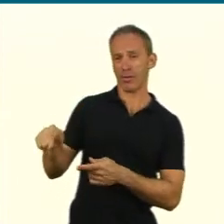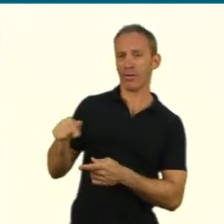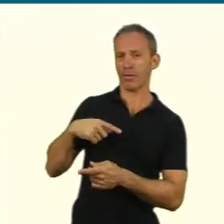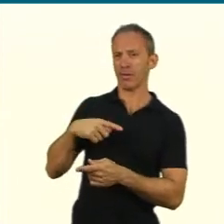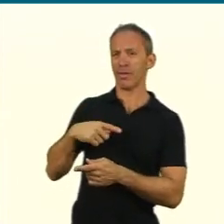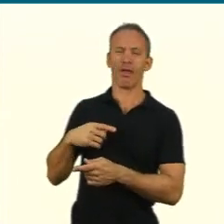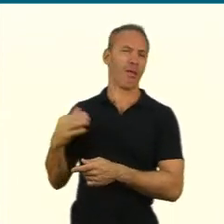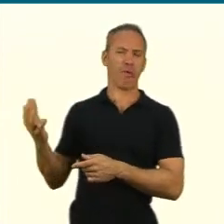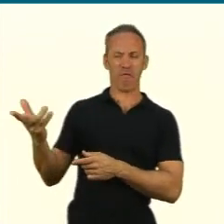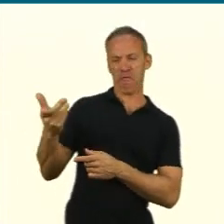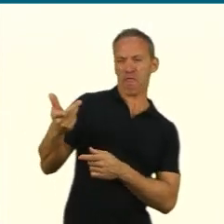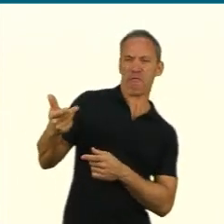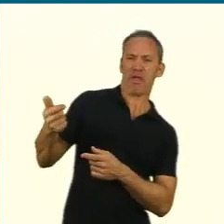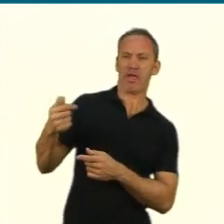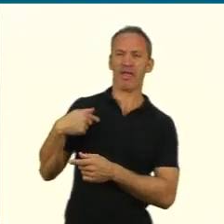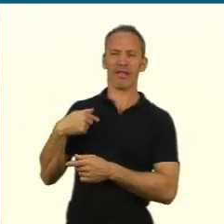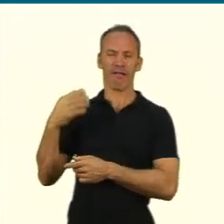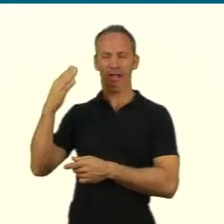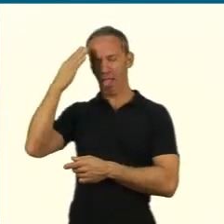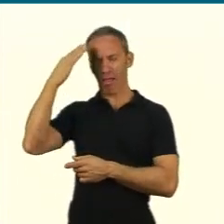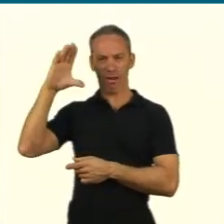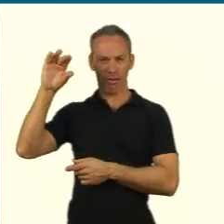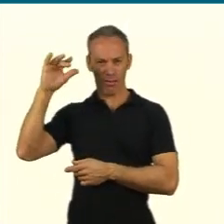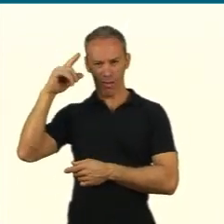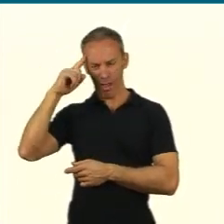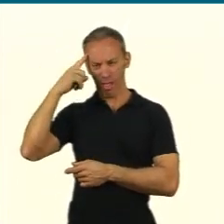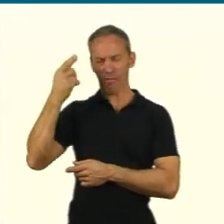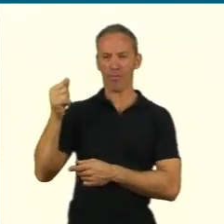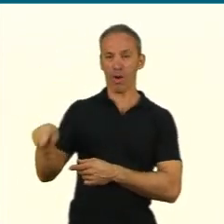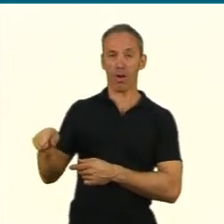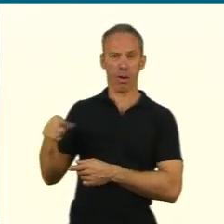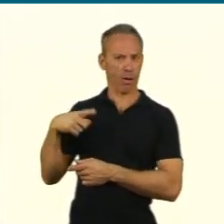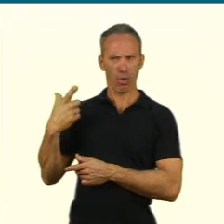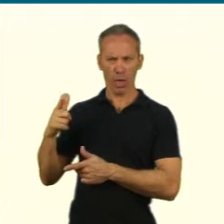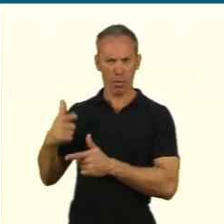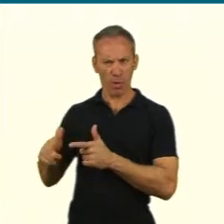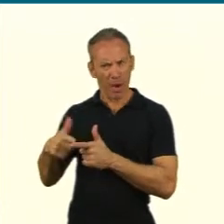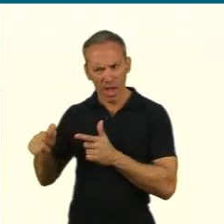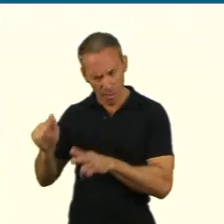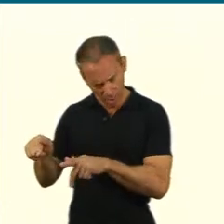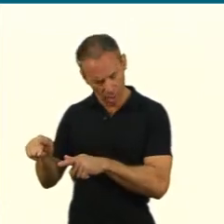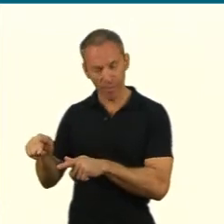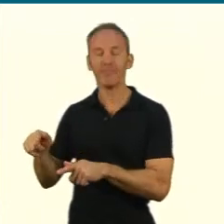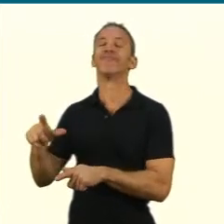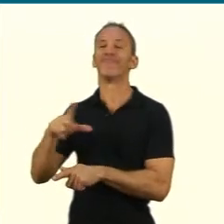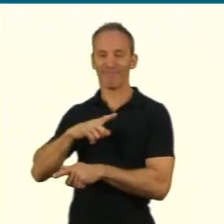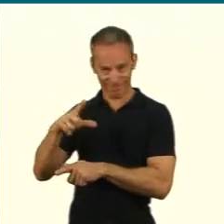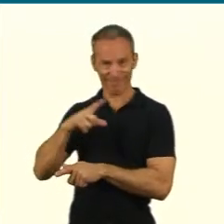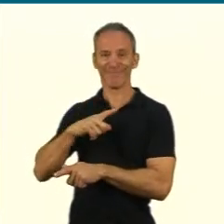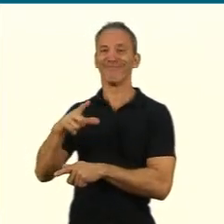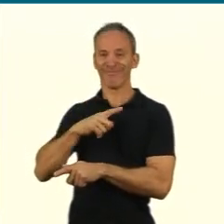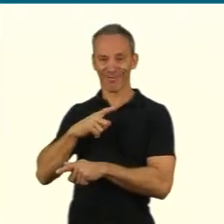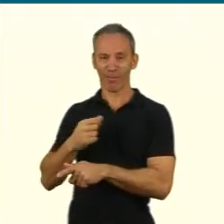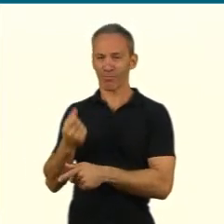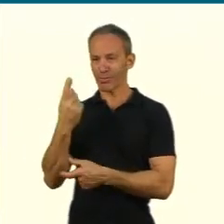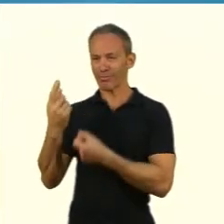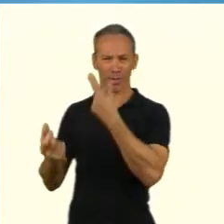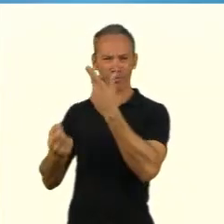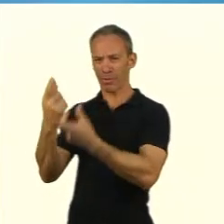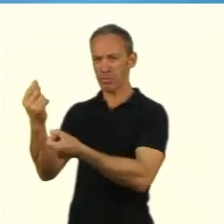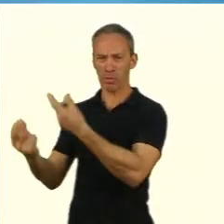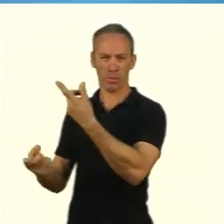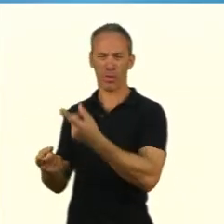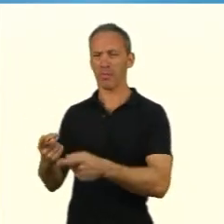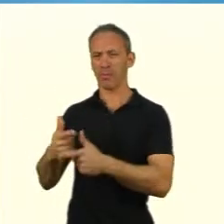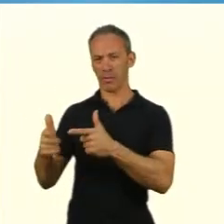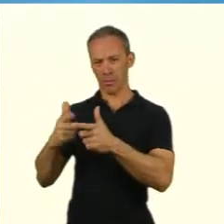e objetivos. Nós vamos falar bem sobre hipóteses e objetivos. E trato da relevância do estudo. Essas são as quatro